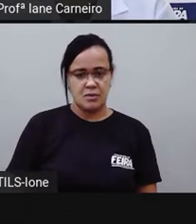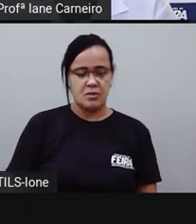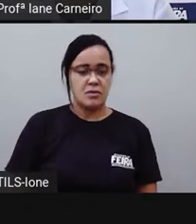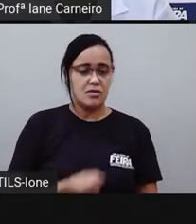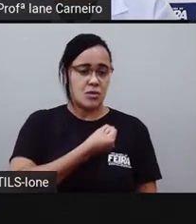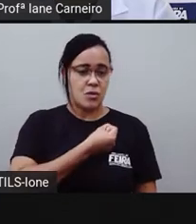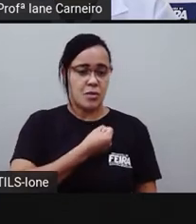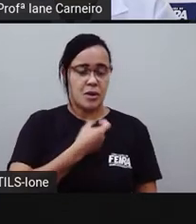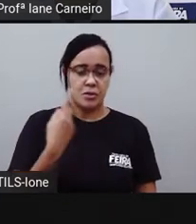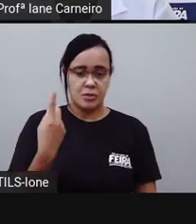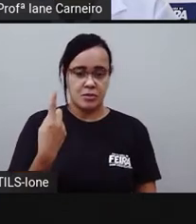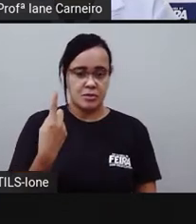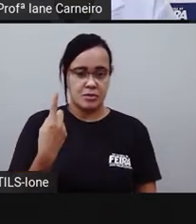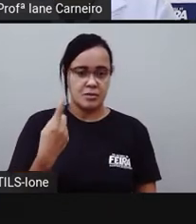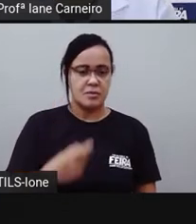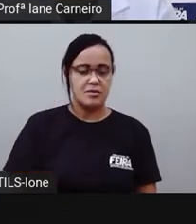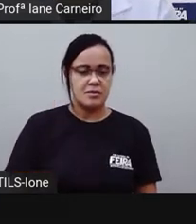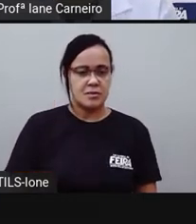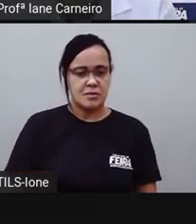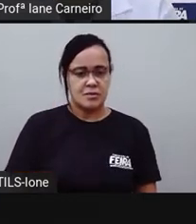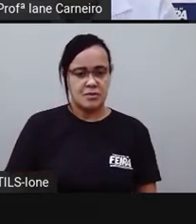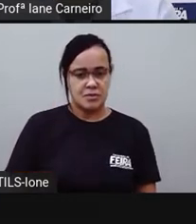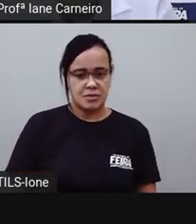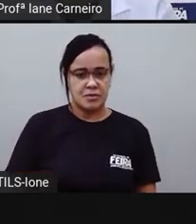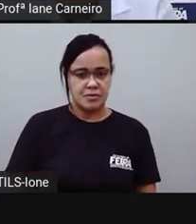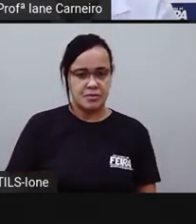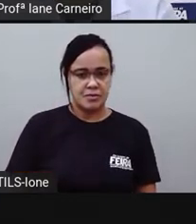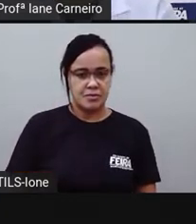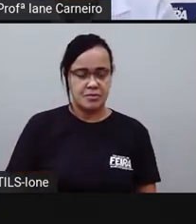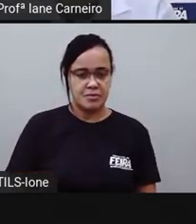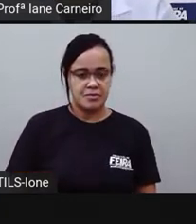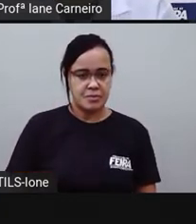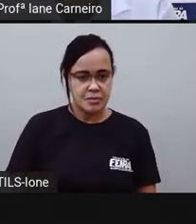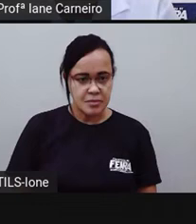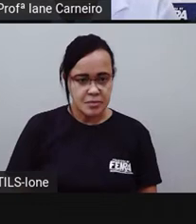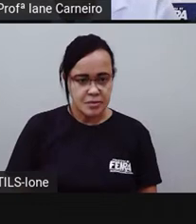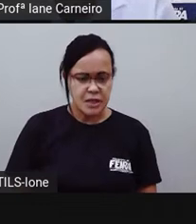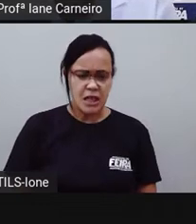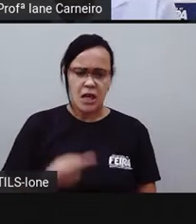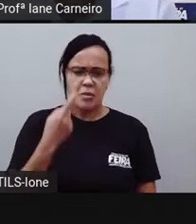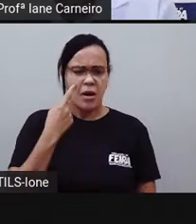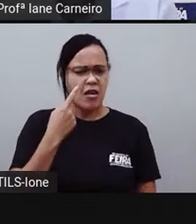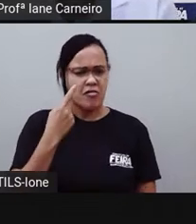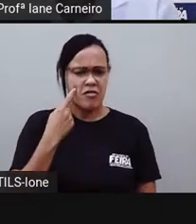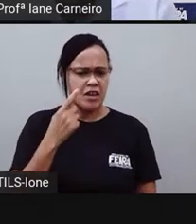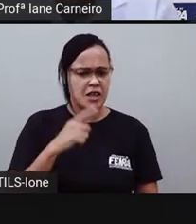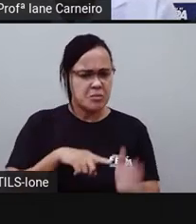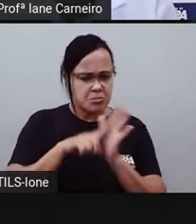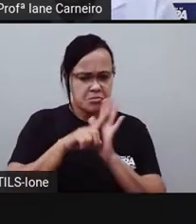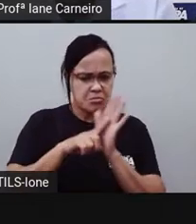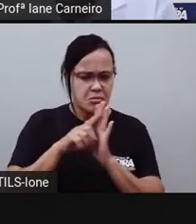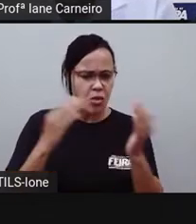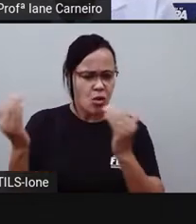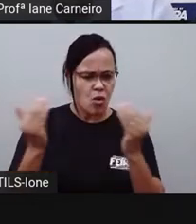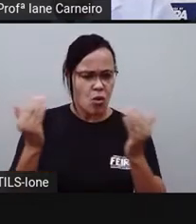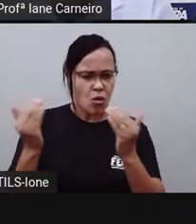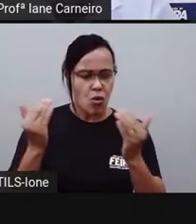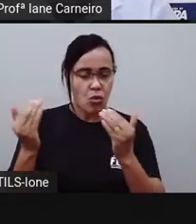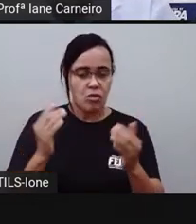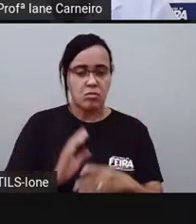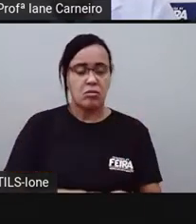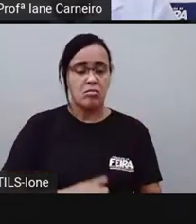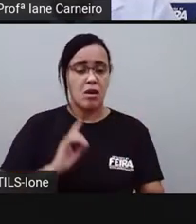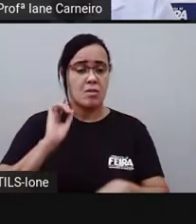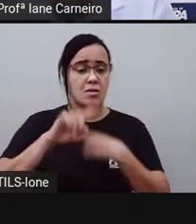Está bem pequenininho, né? Depois é só para a gente se basear. Qual é, depois do coelho, o mais